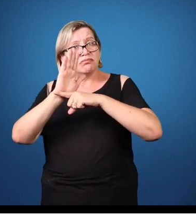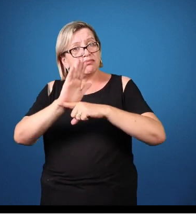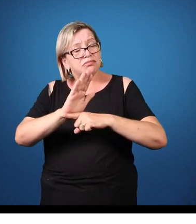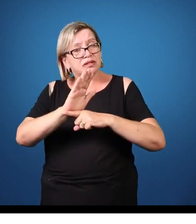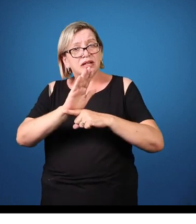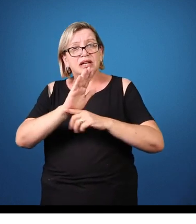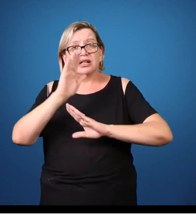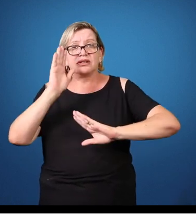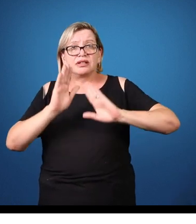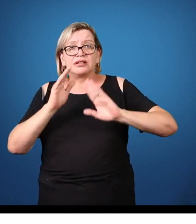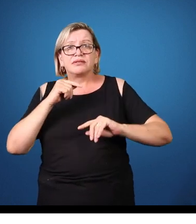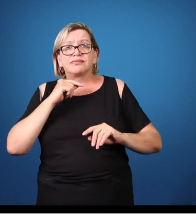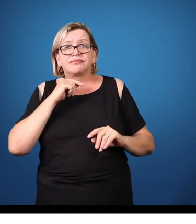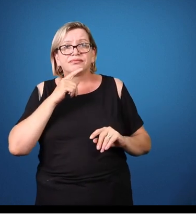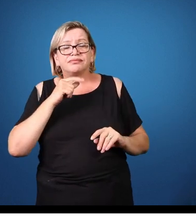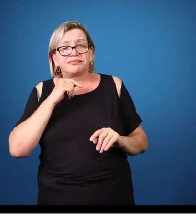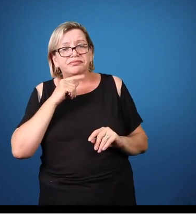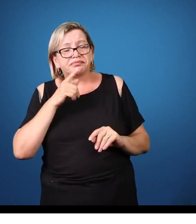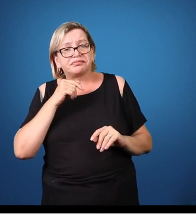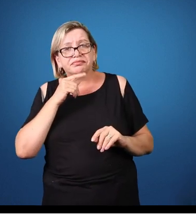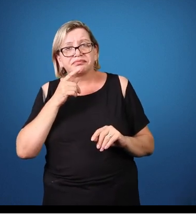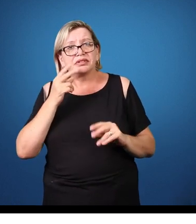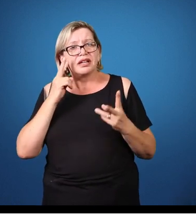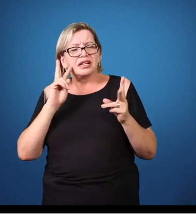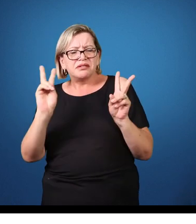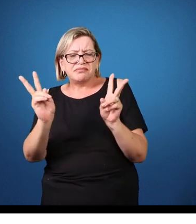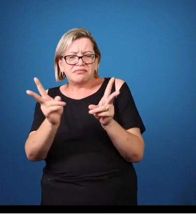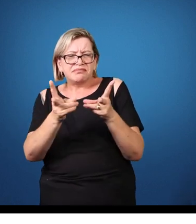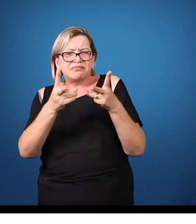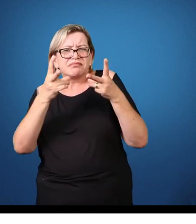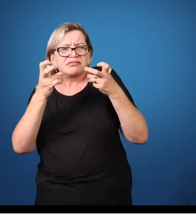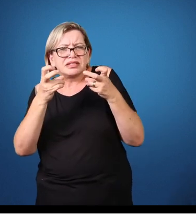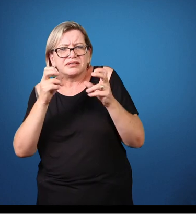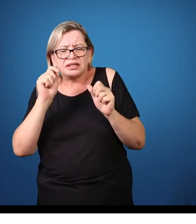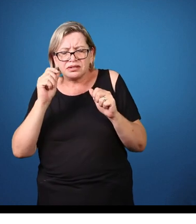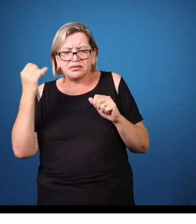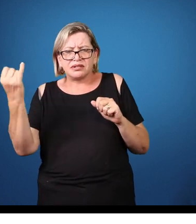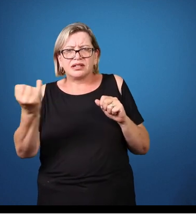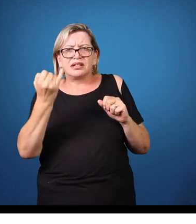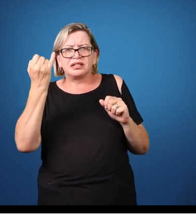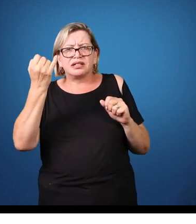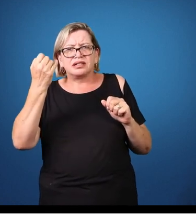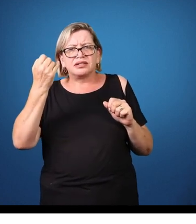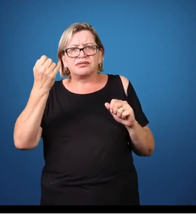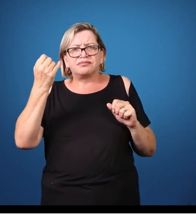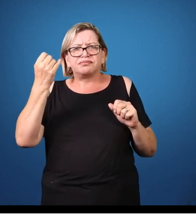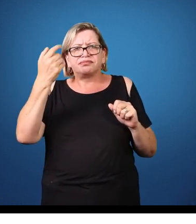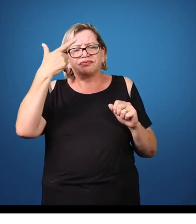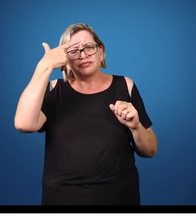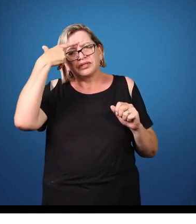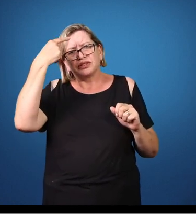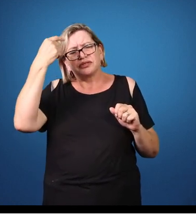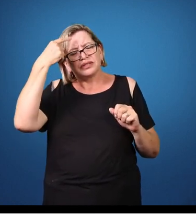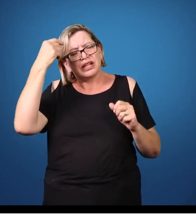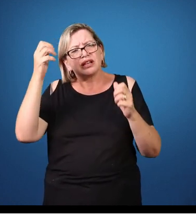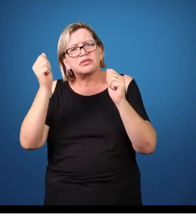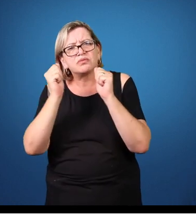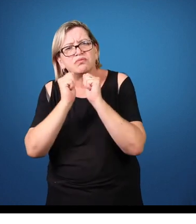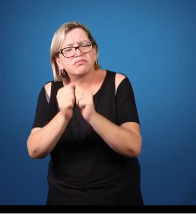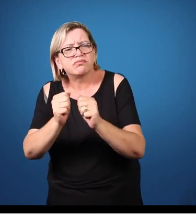a universidade pode estar presente. A gente costuma fazer isso, né? Ou esperar isso no